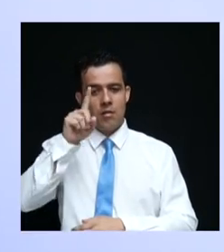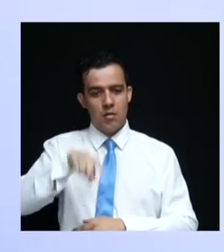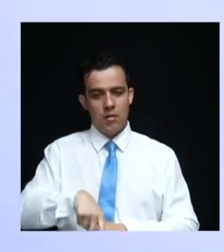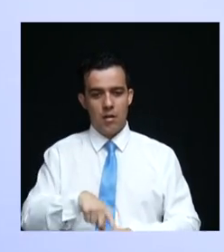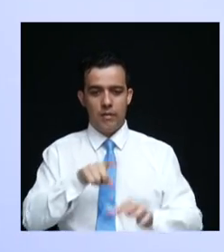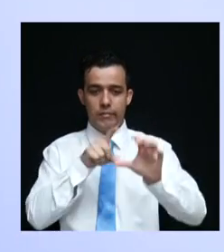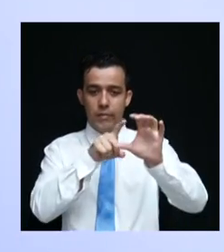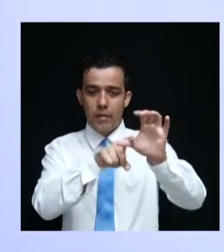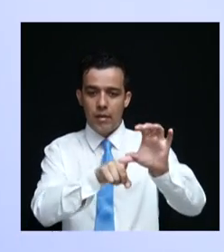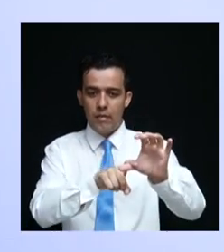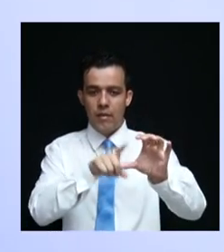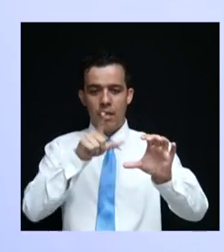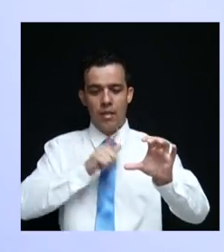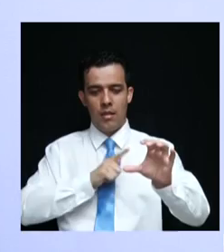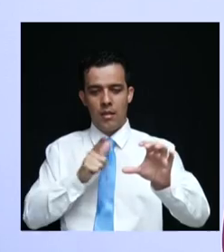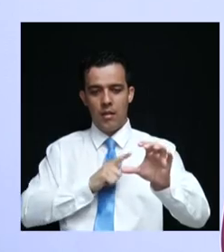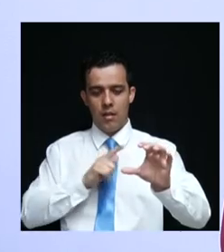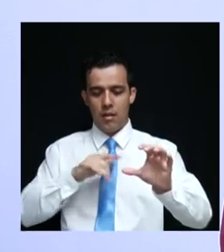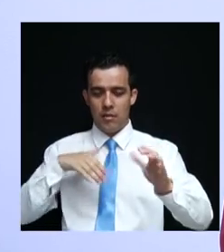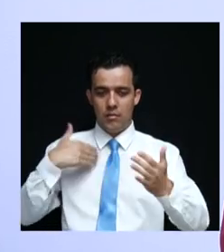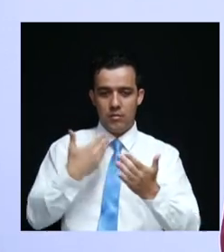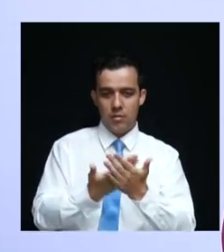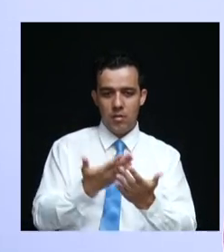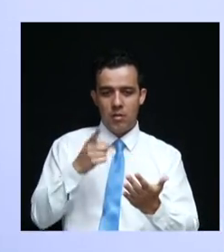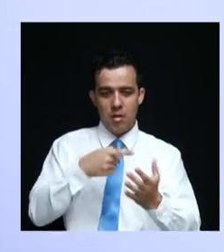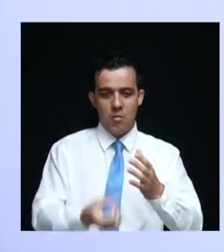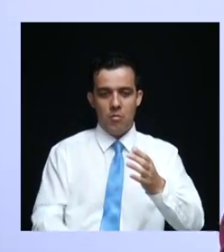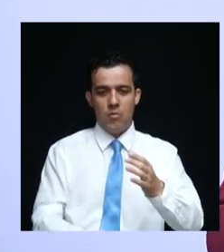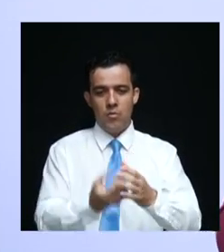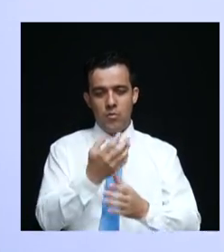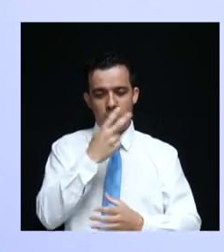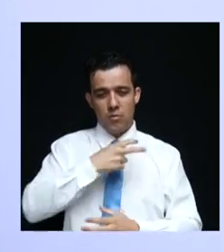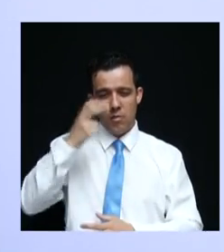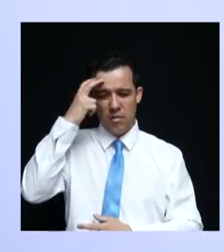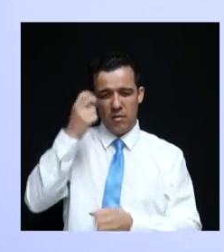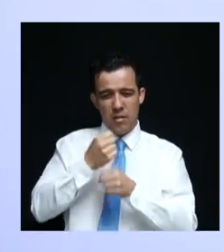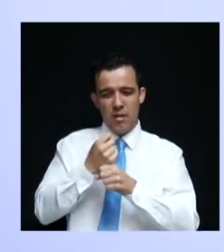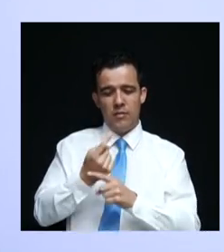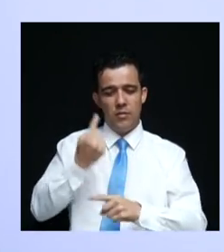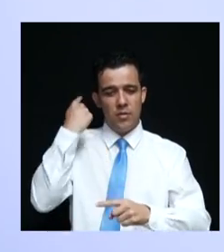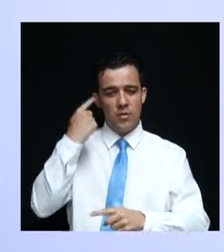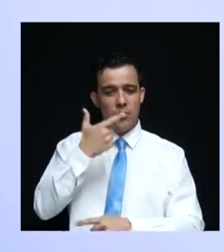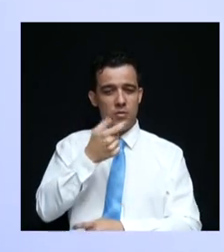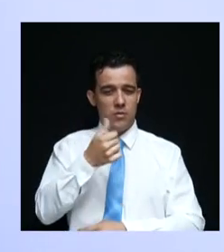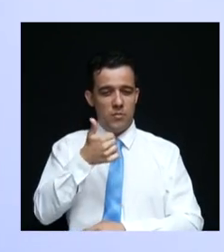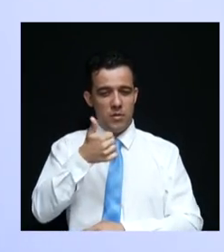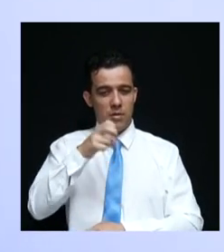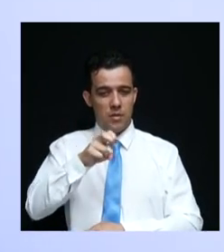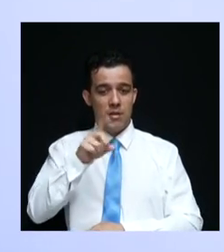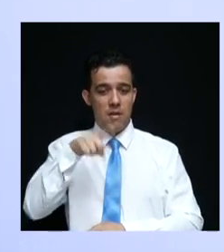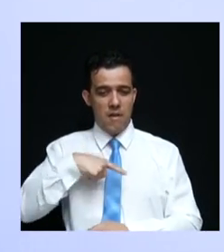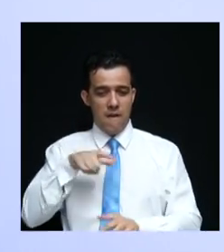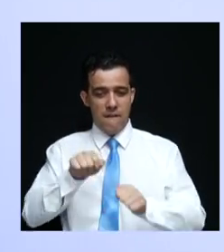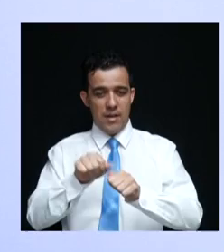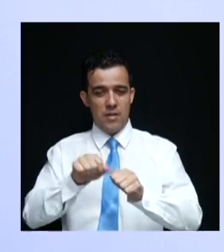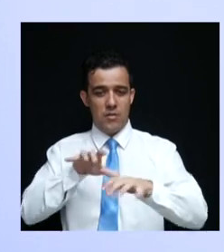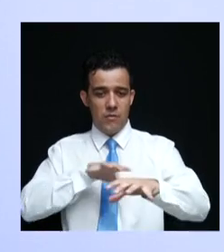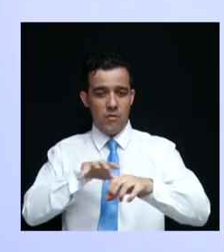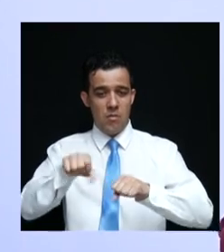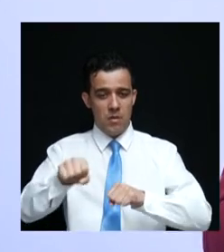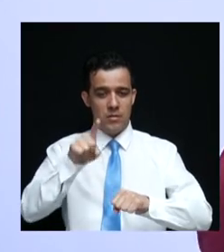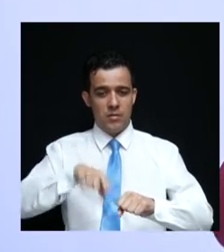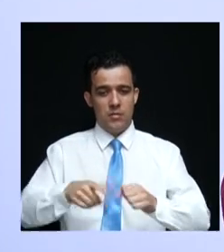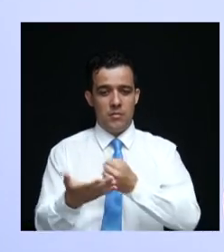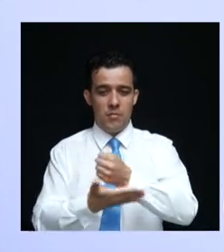saldo que o Estado tem com os nossos produtores culturais desde 2015. Mas quero fazer formação de base, tanto no esporte quanto na